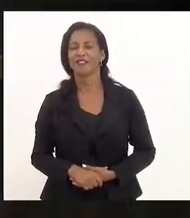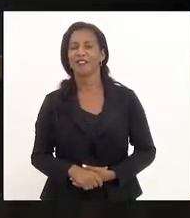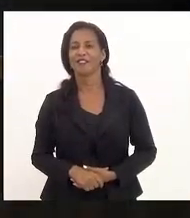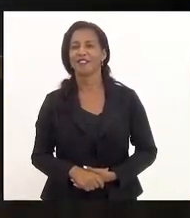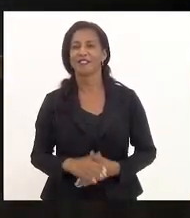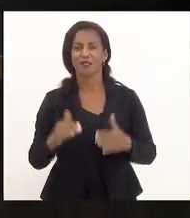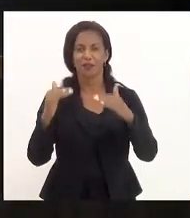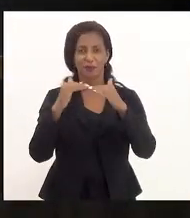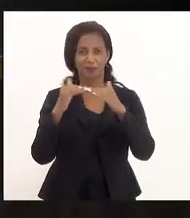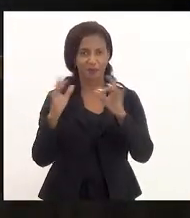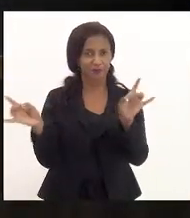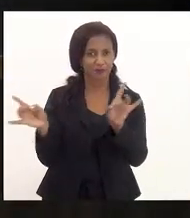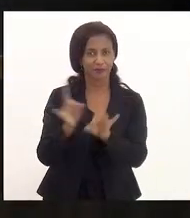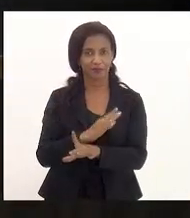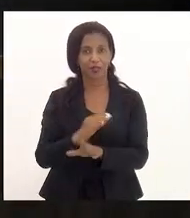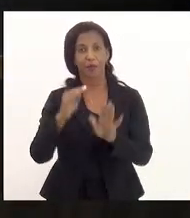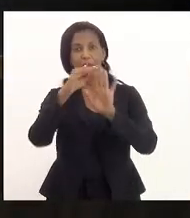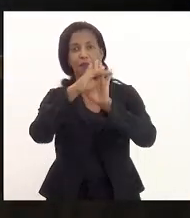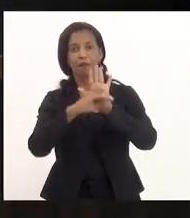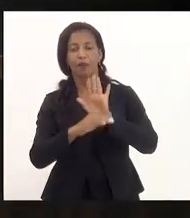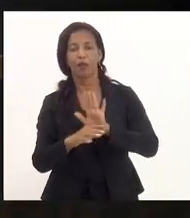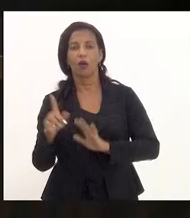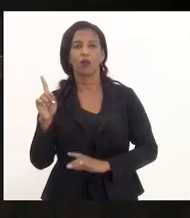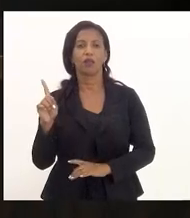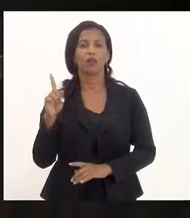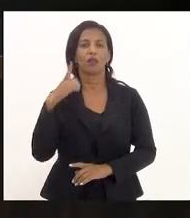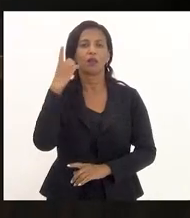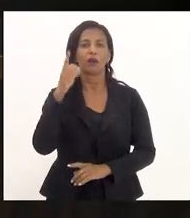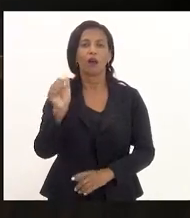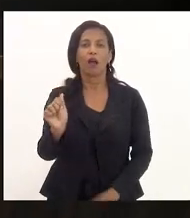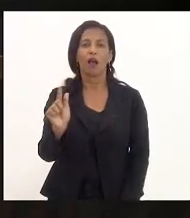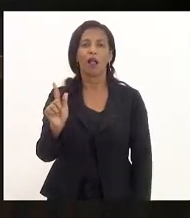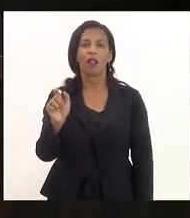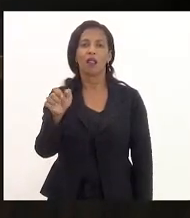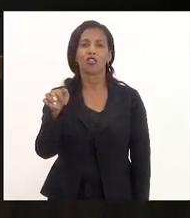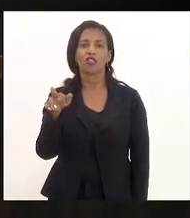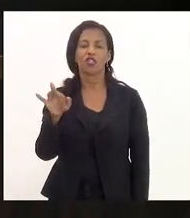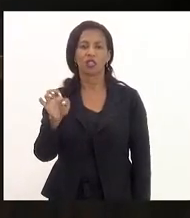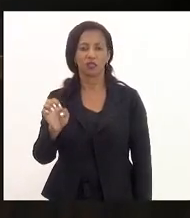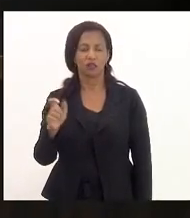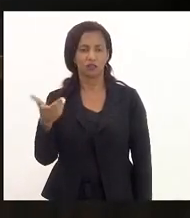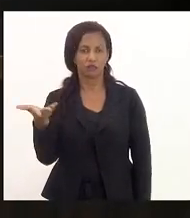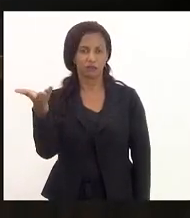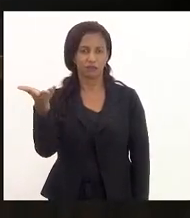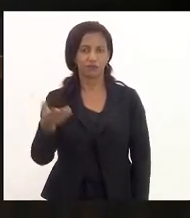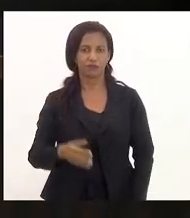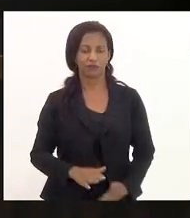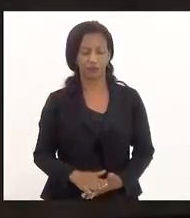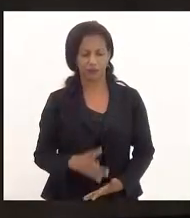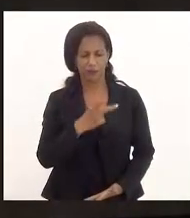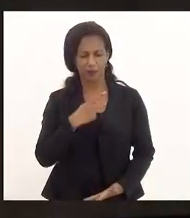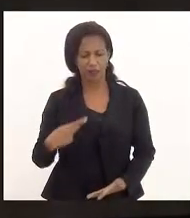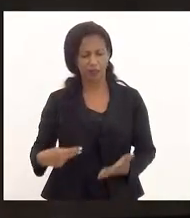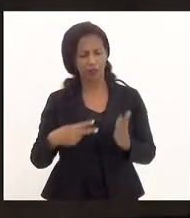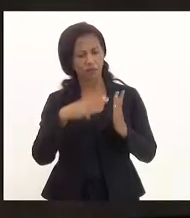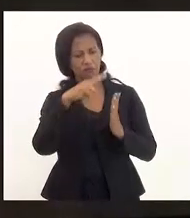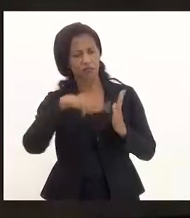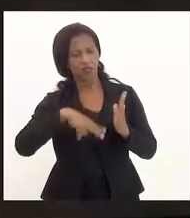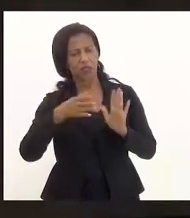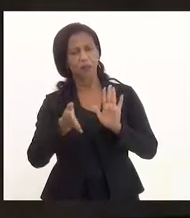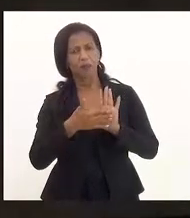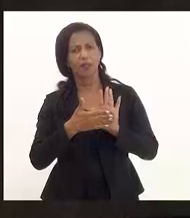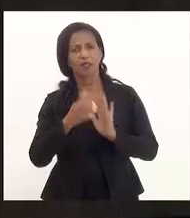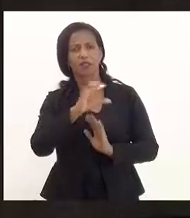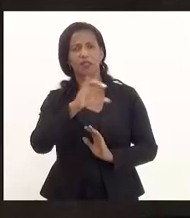Os pareceres emitidos, questão de ordem levantada pela deputada Alexandre Freitas. Presidente, quando eu li o parecer